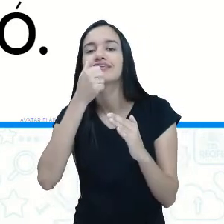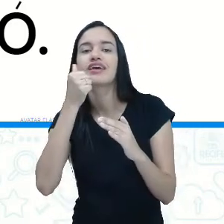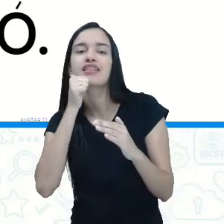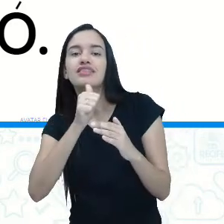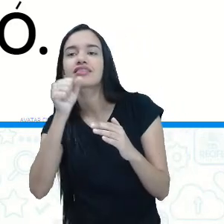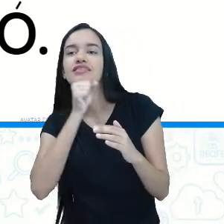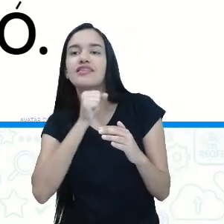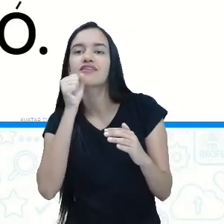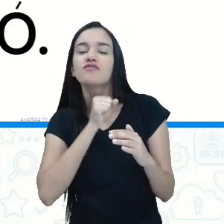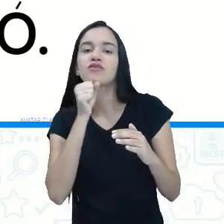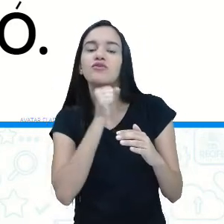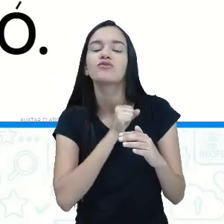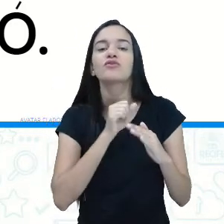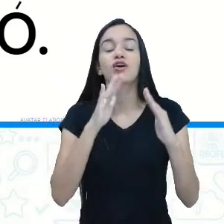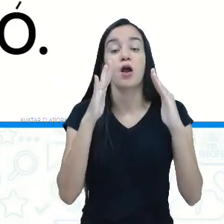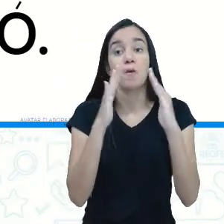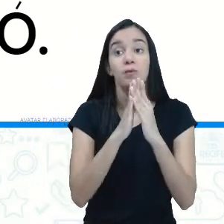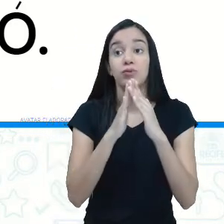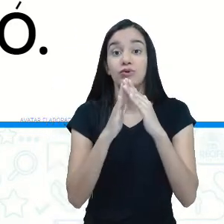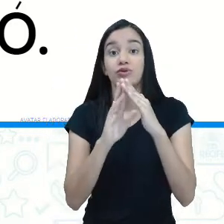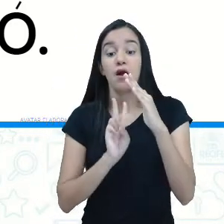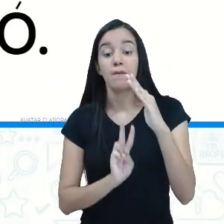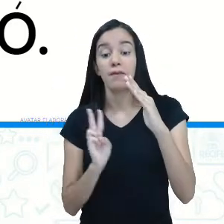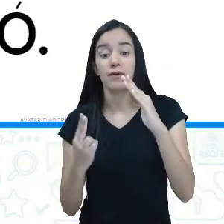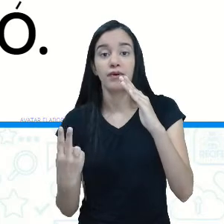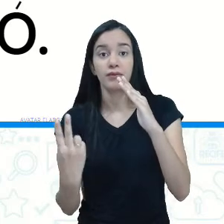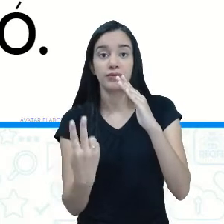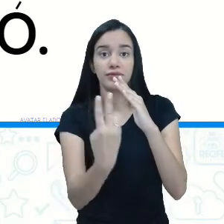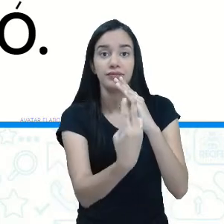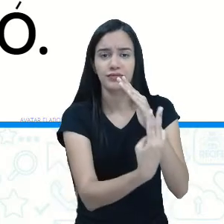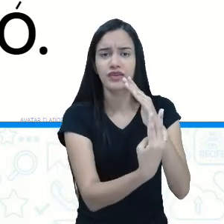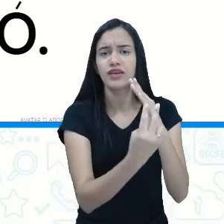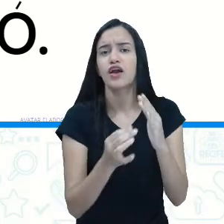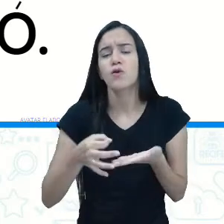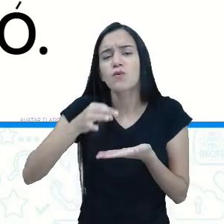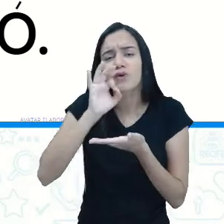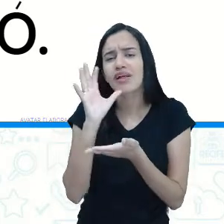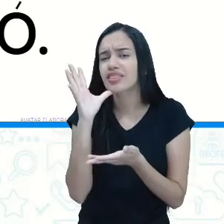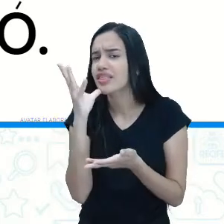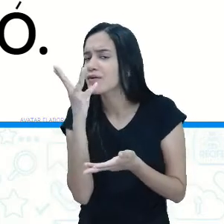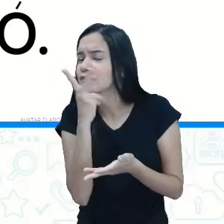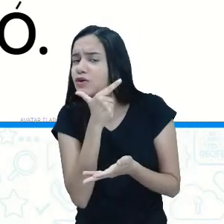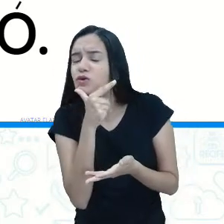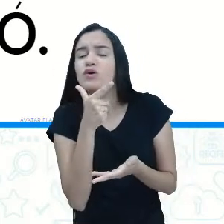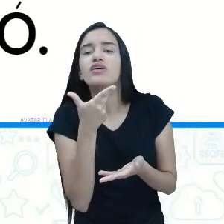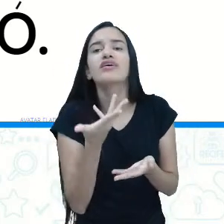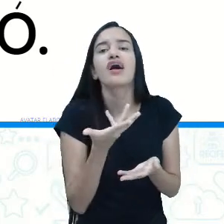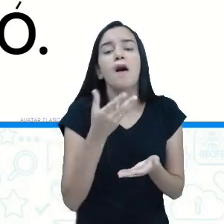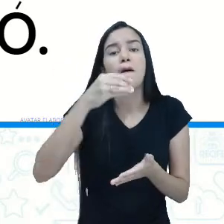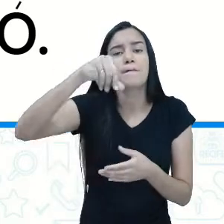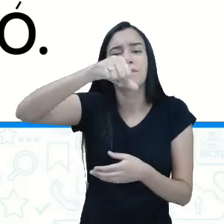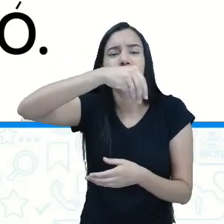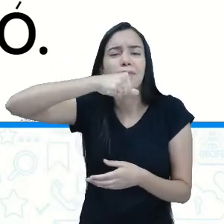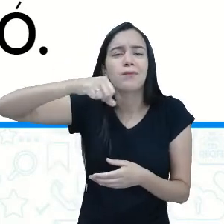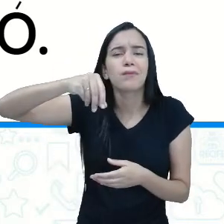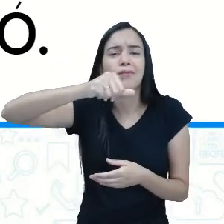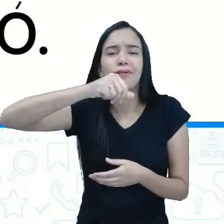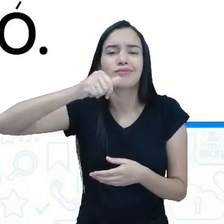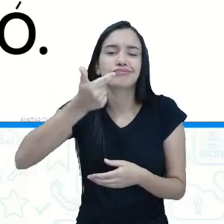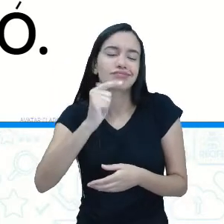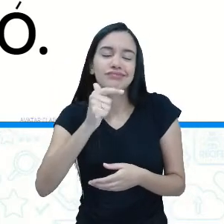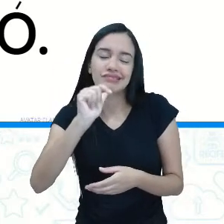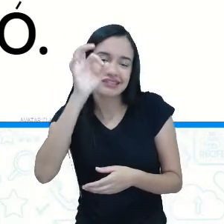cercadinha disse pó. O café está demorando? Com certeza não tem pó.